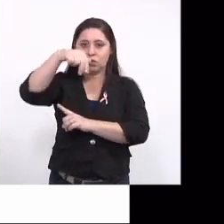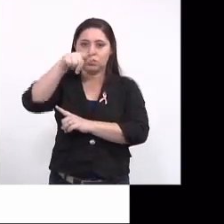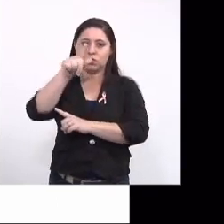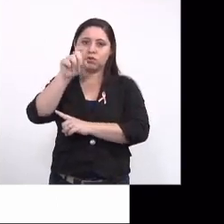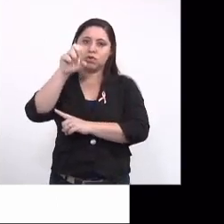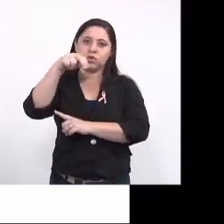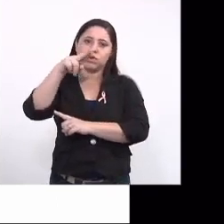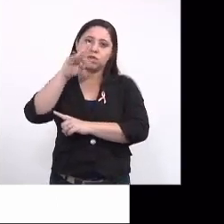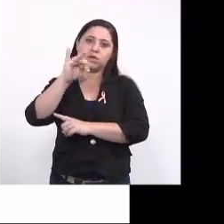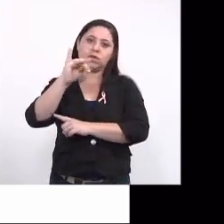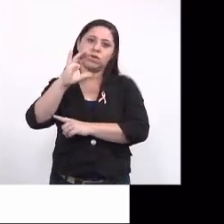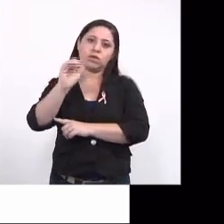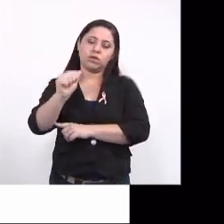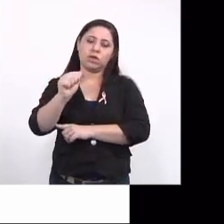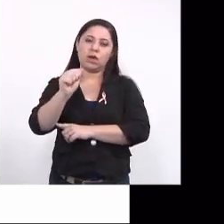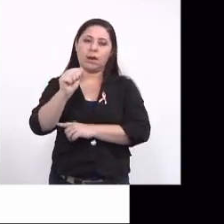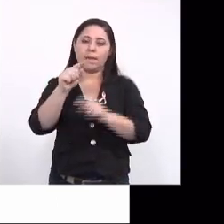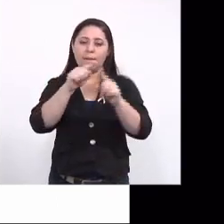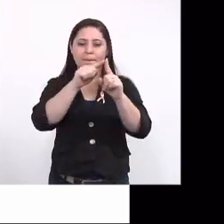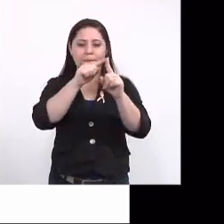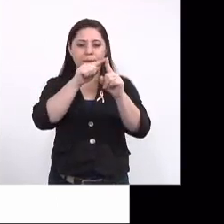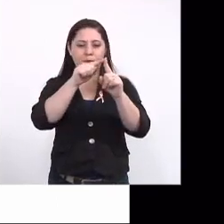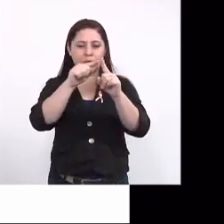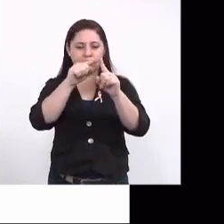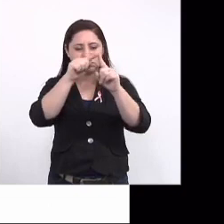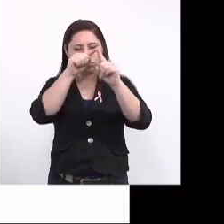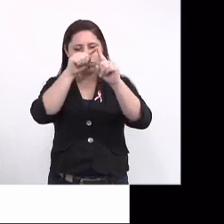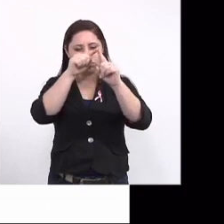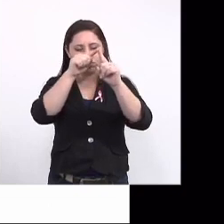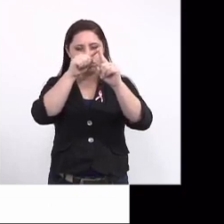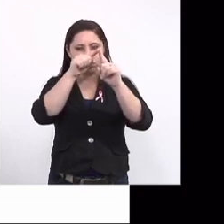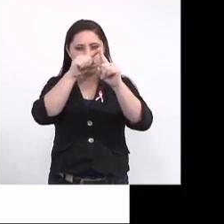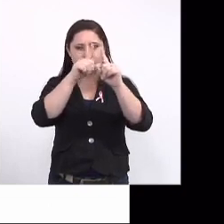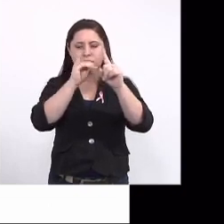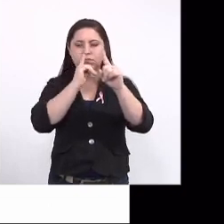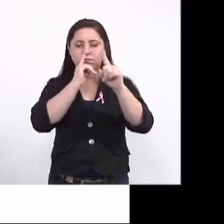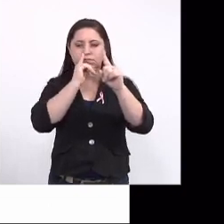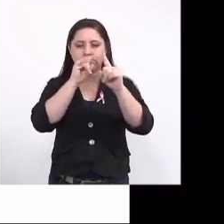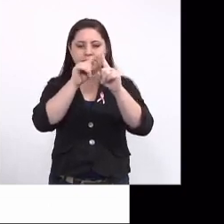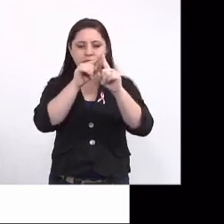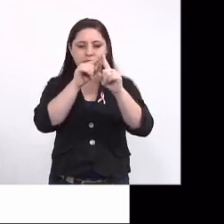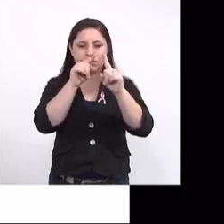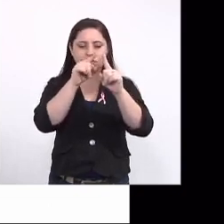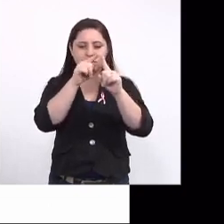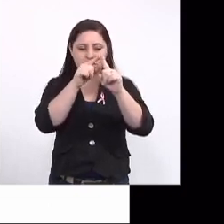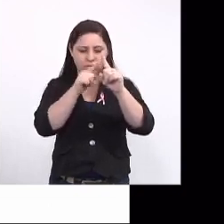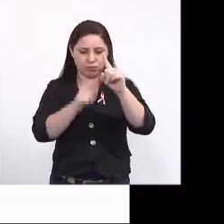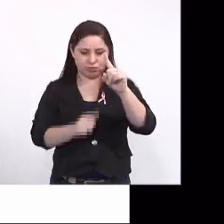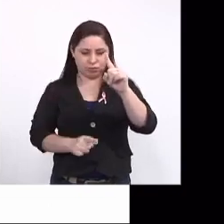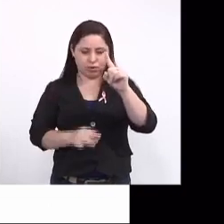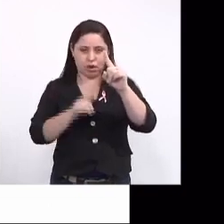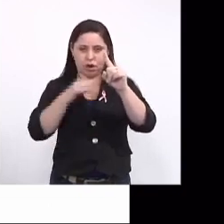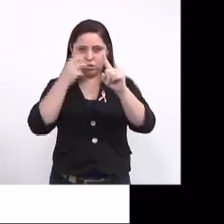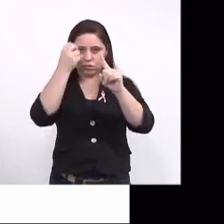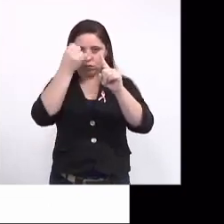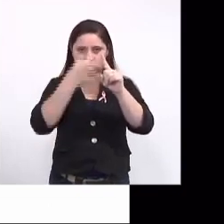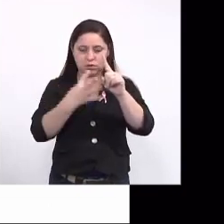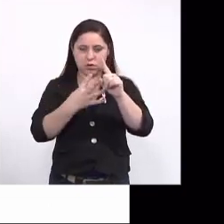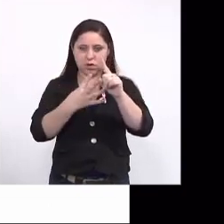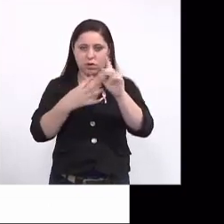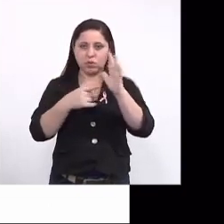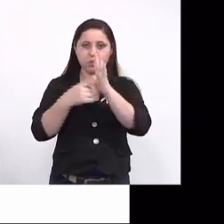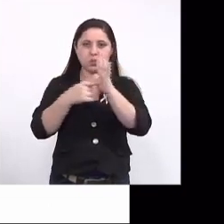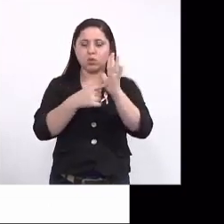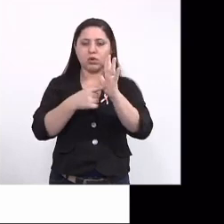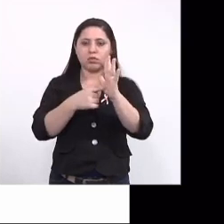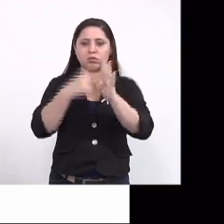barra anistrada, com traço na horizontal, perdão, em diagonal, são as notificações de modo geral,